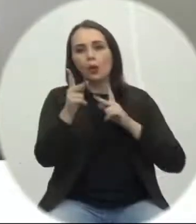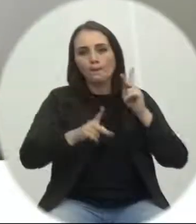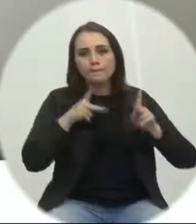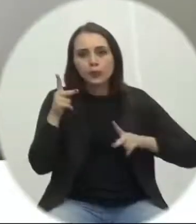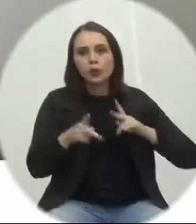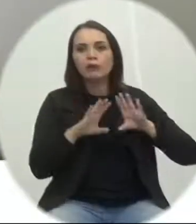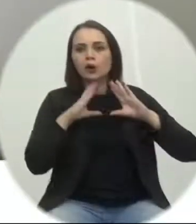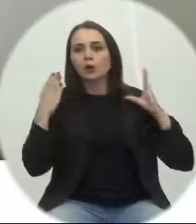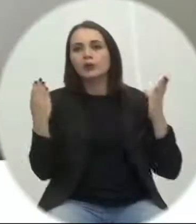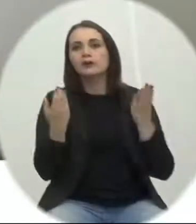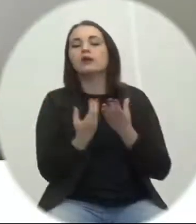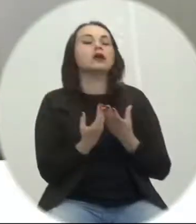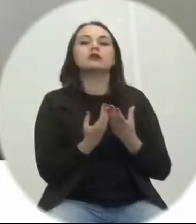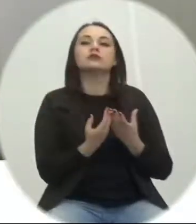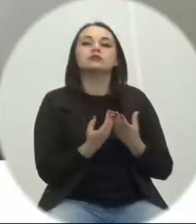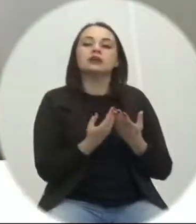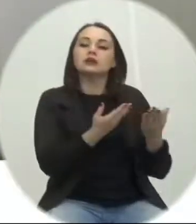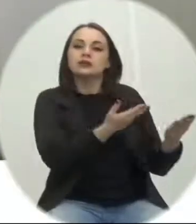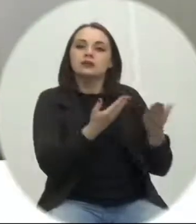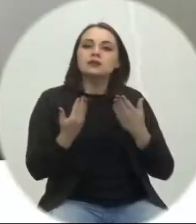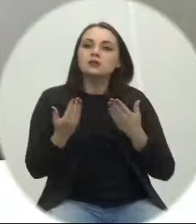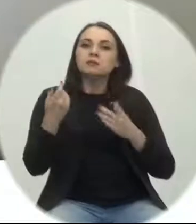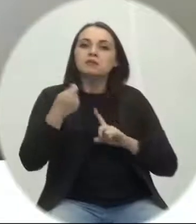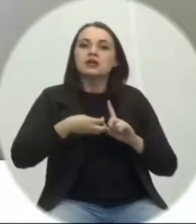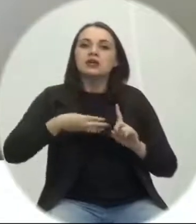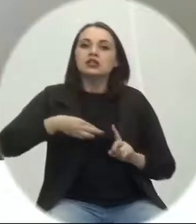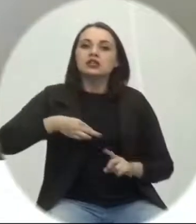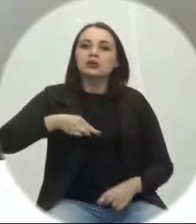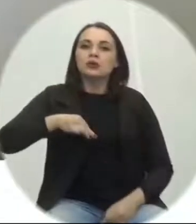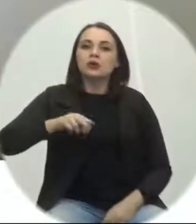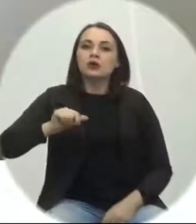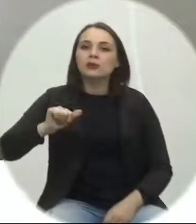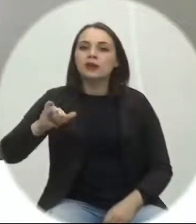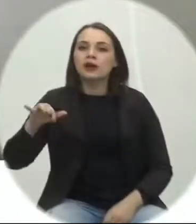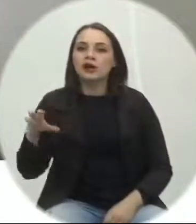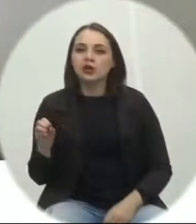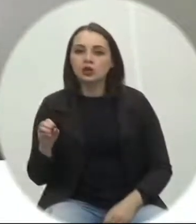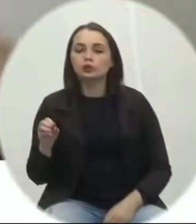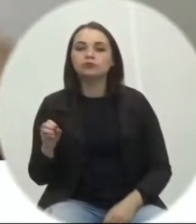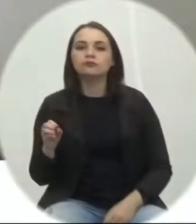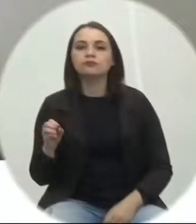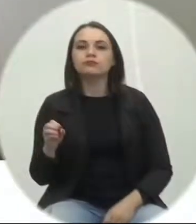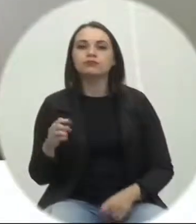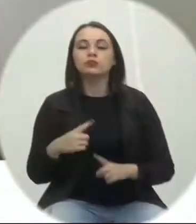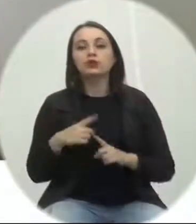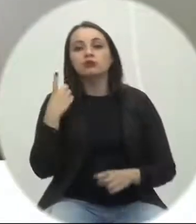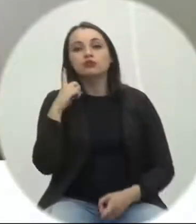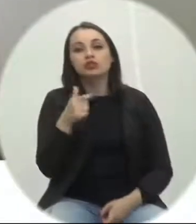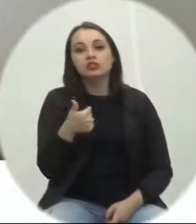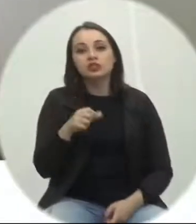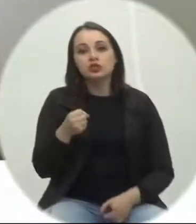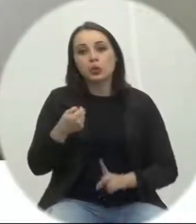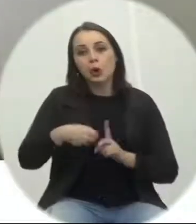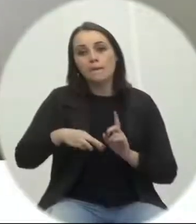trazer para o mês de maio dia 18 de maio é o dia onde